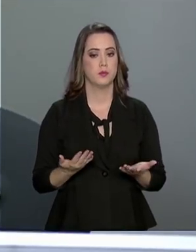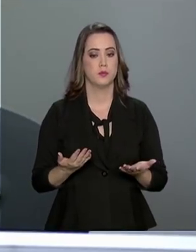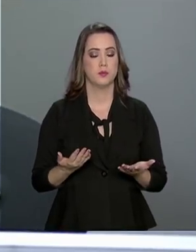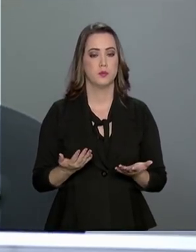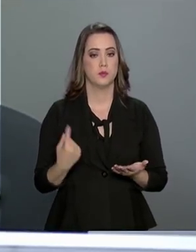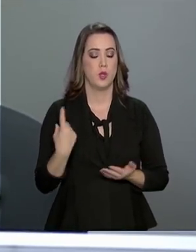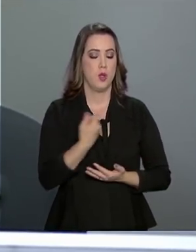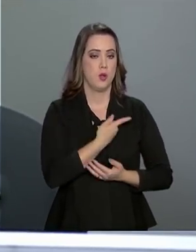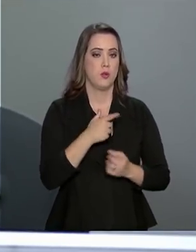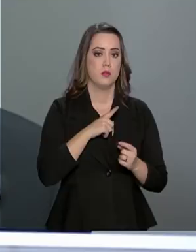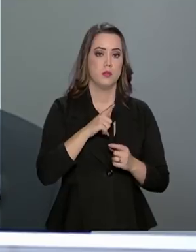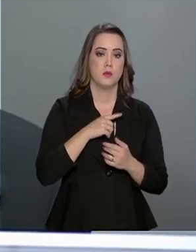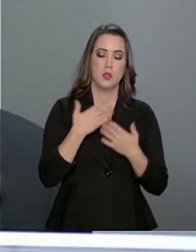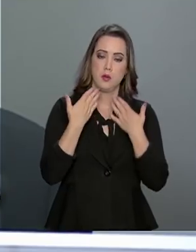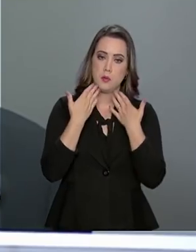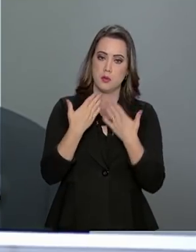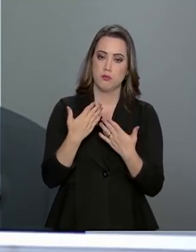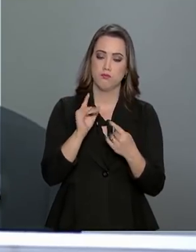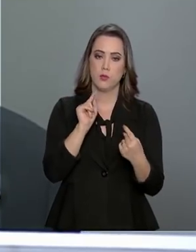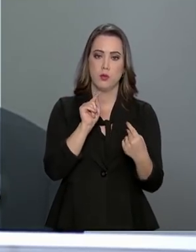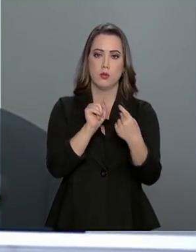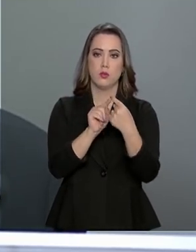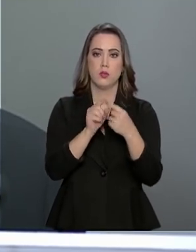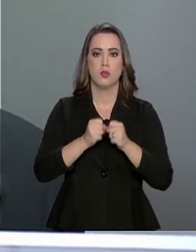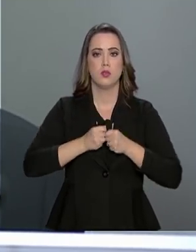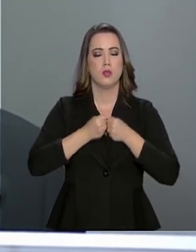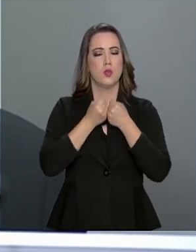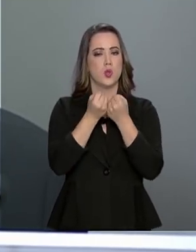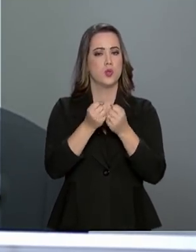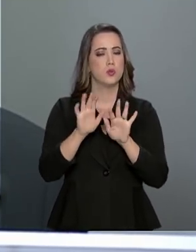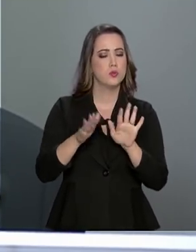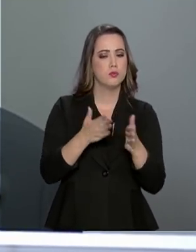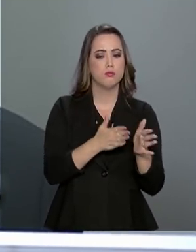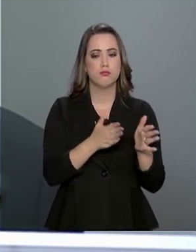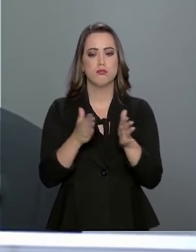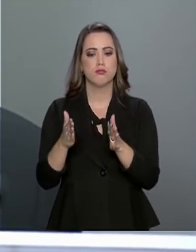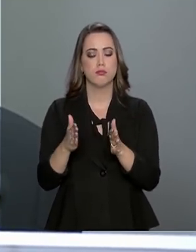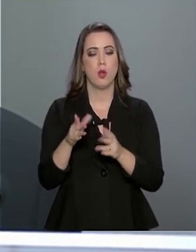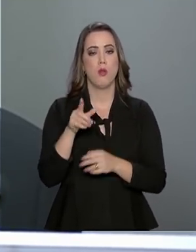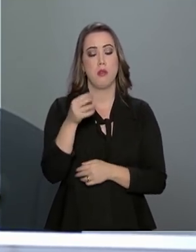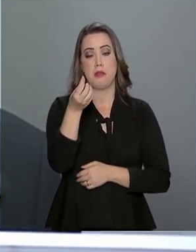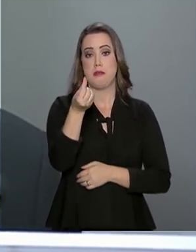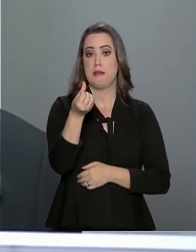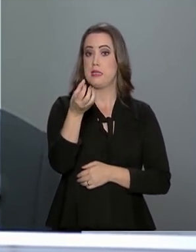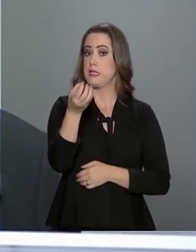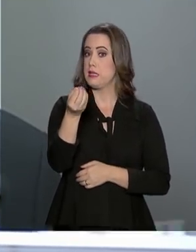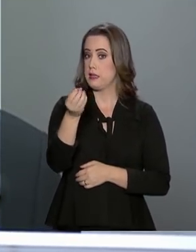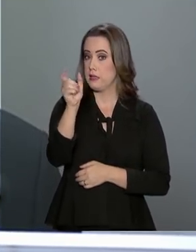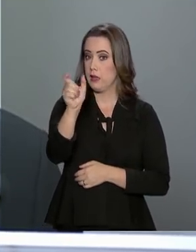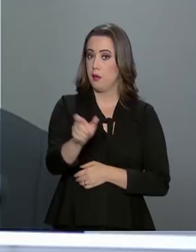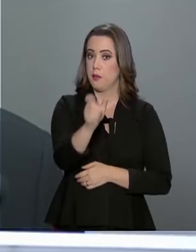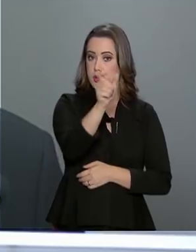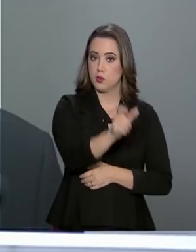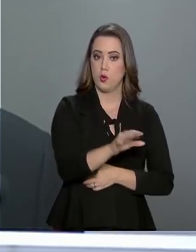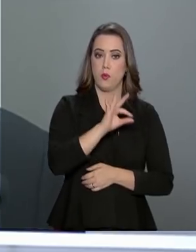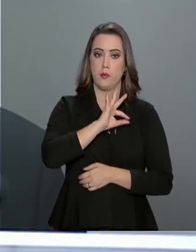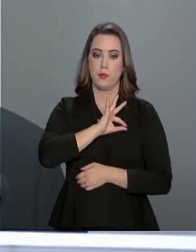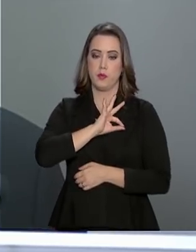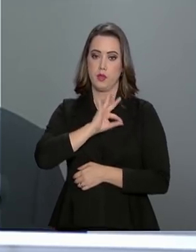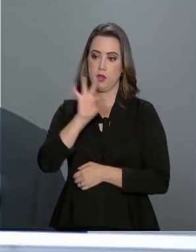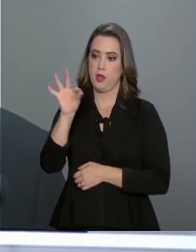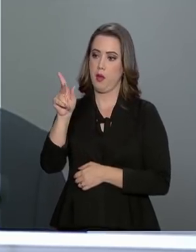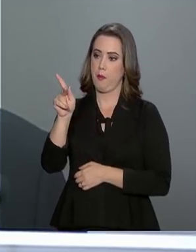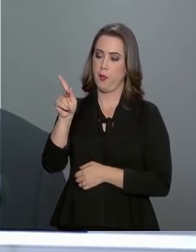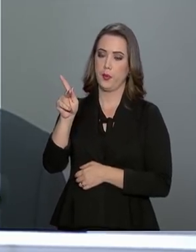nós temos aqui a previsão de um esforço de pelo menos 60 homens da Polícia Federal atuando